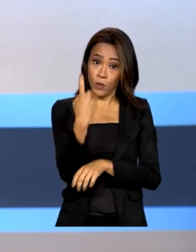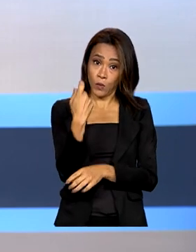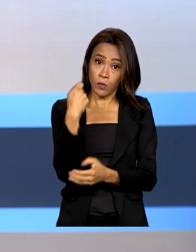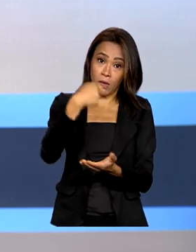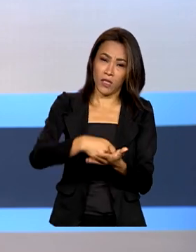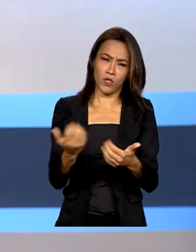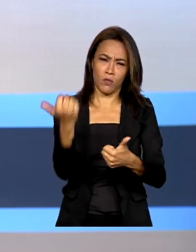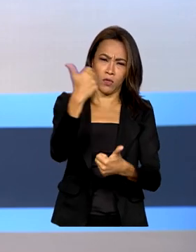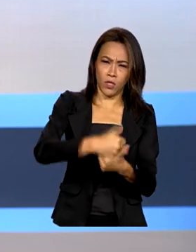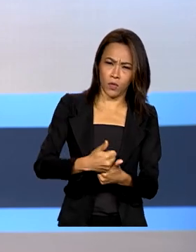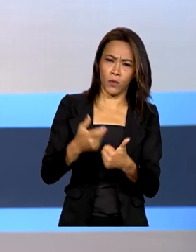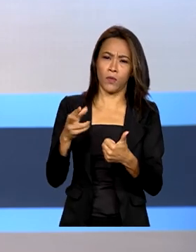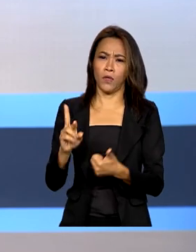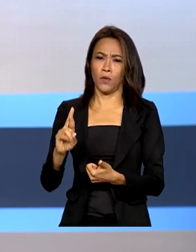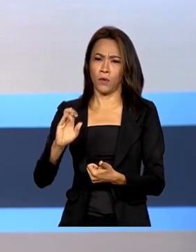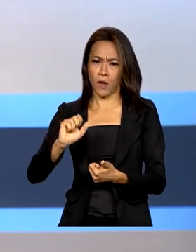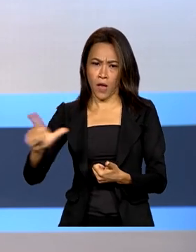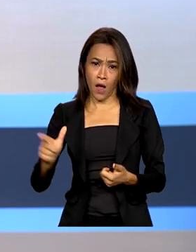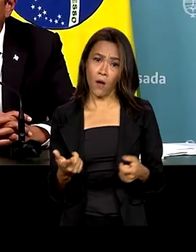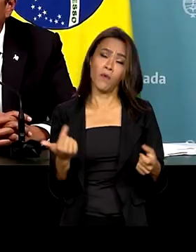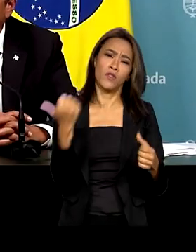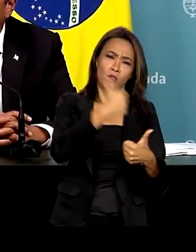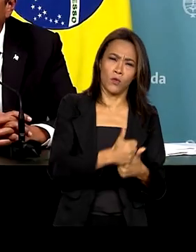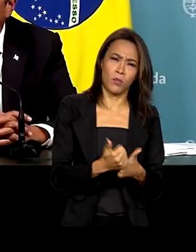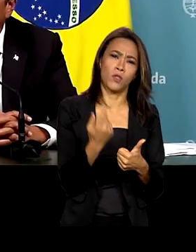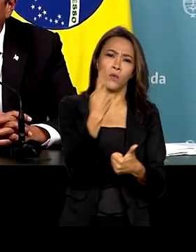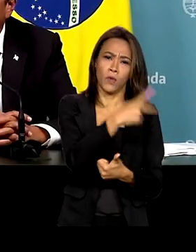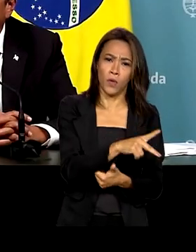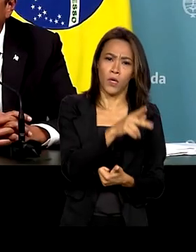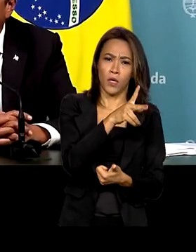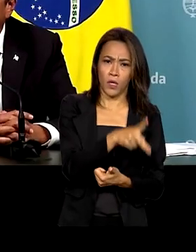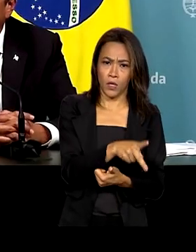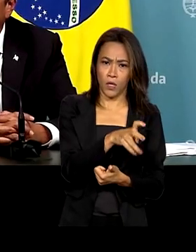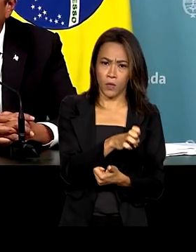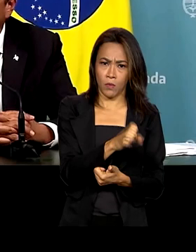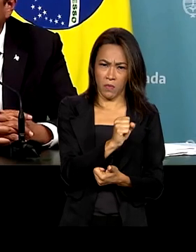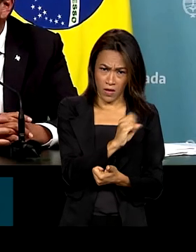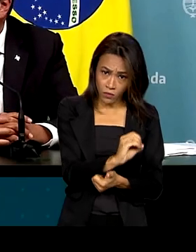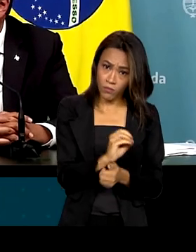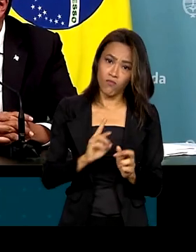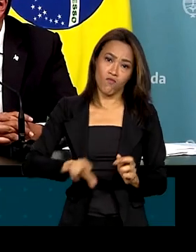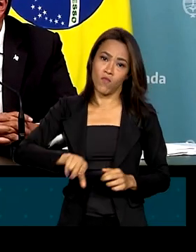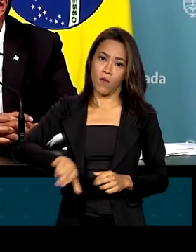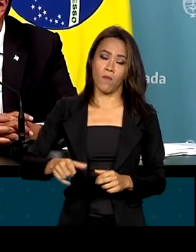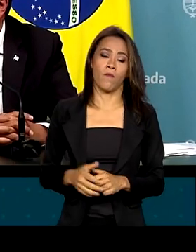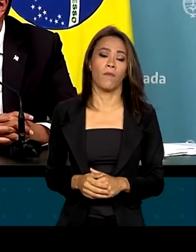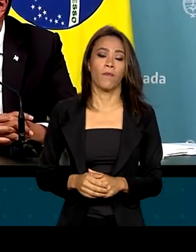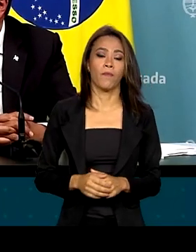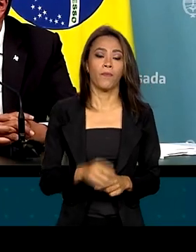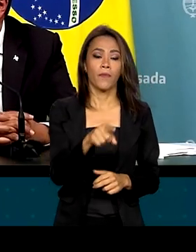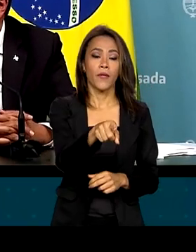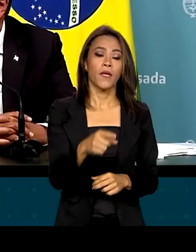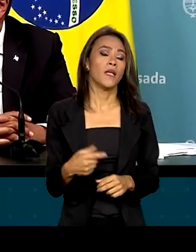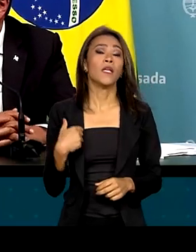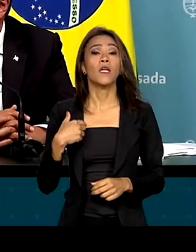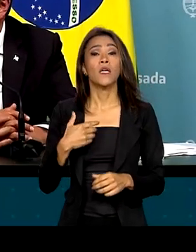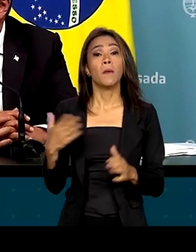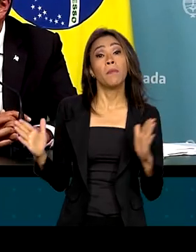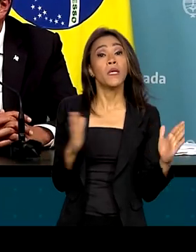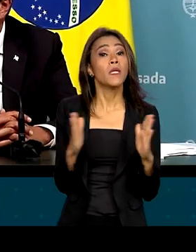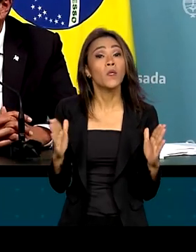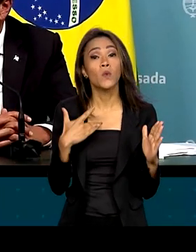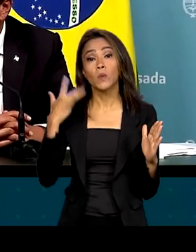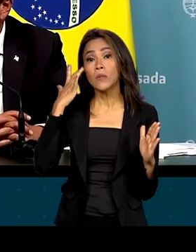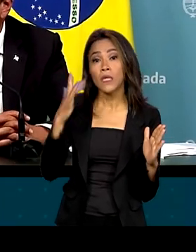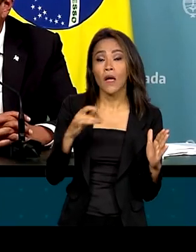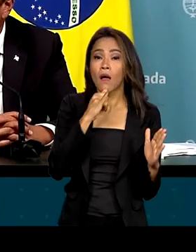substituir o real e o peso argentino. Então não tem nome nem prazo para entrar porque nós precisamos estudar